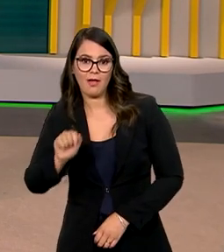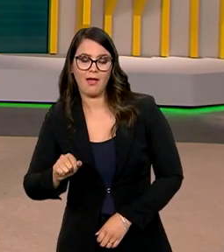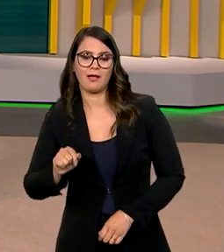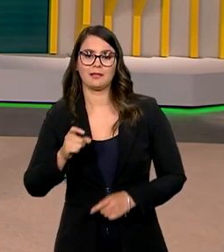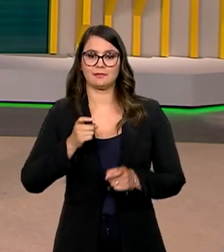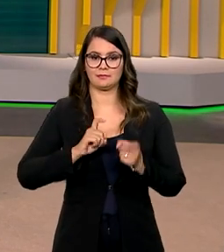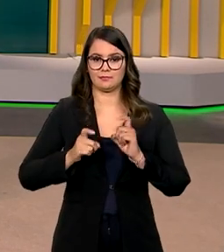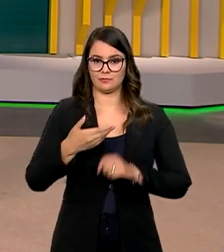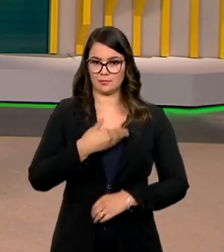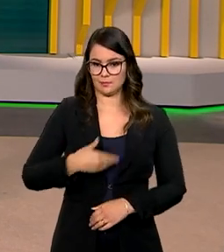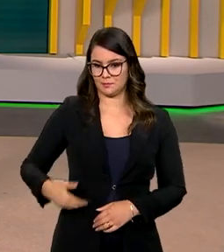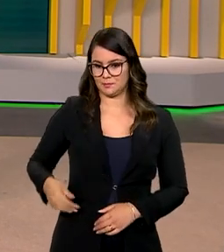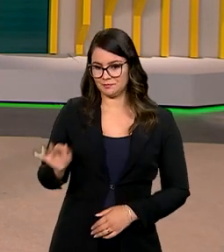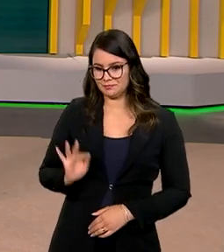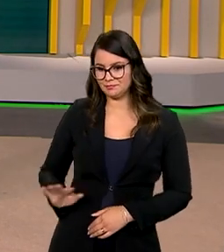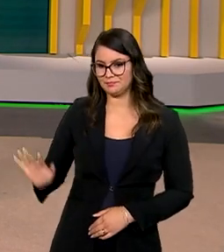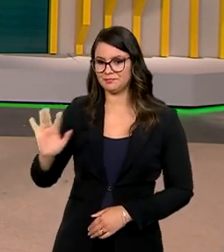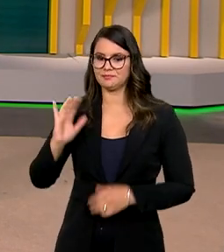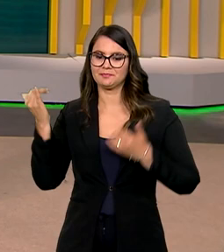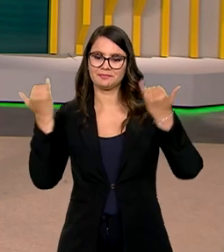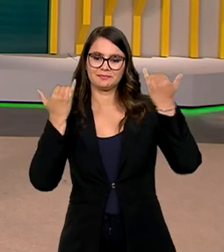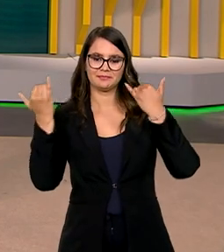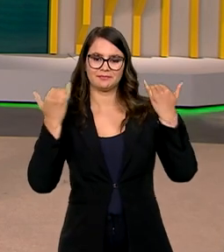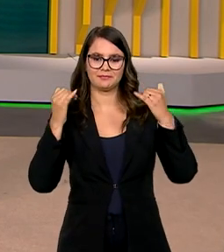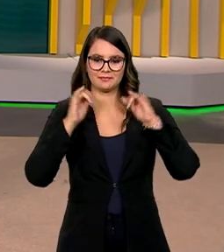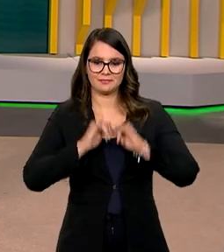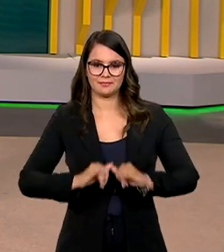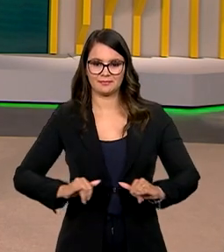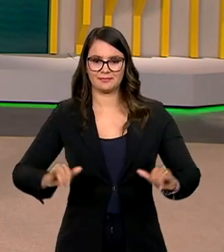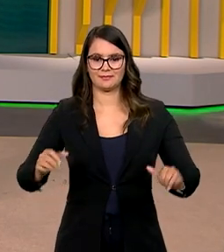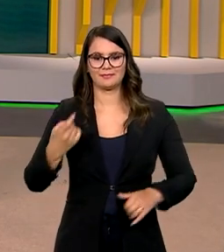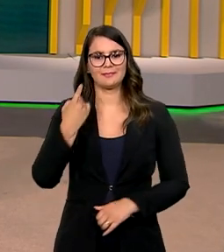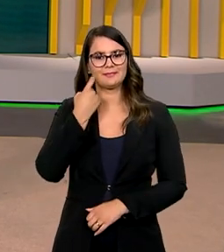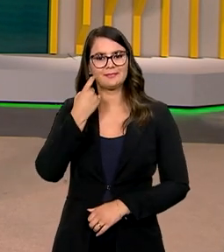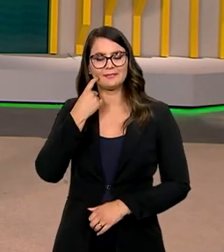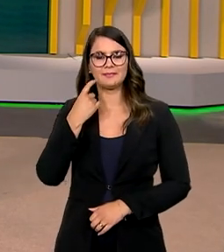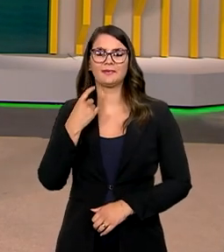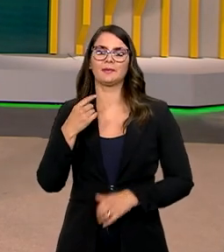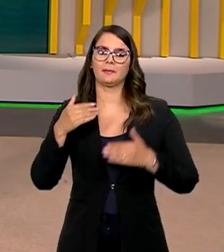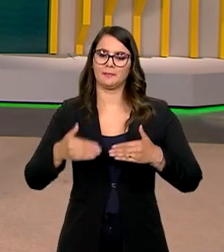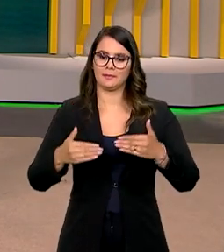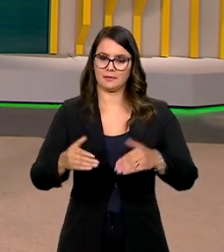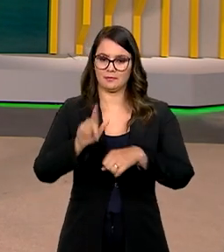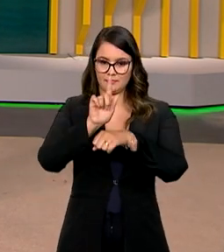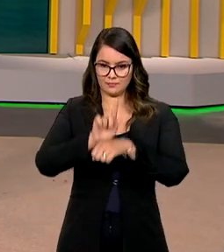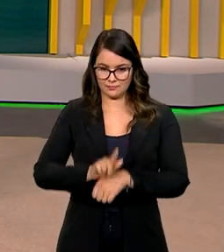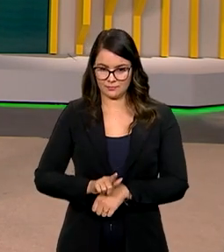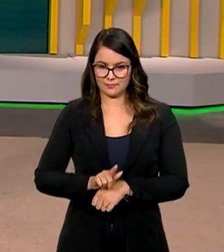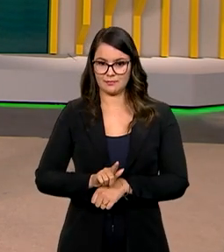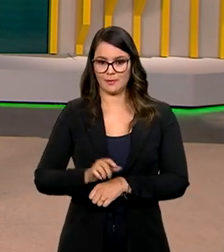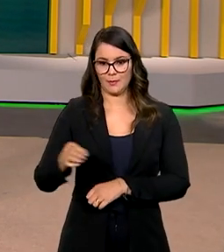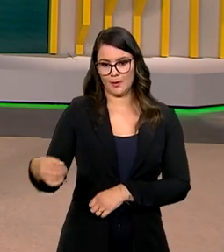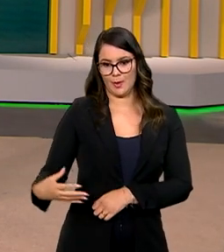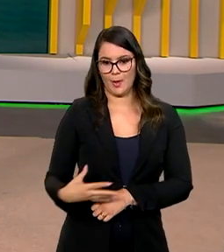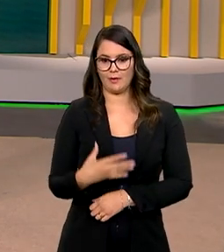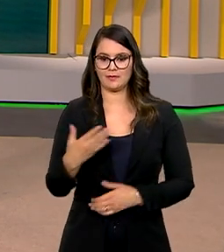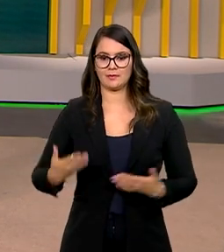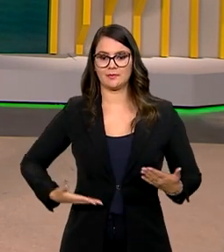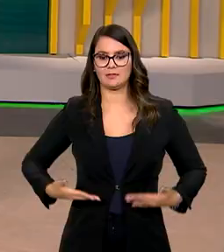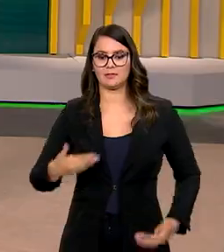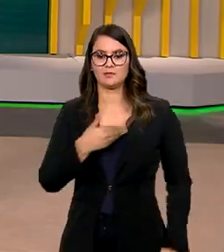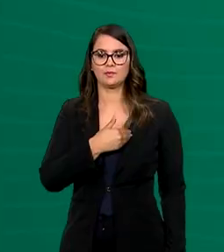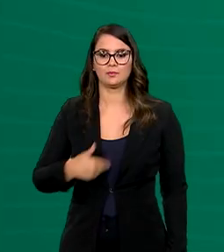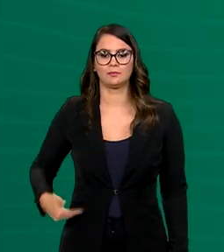federal. As informações foram divulgadas nesta sexta-feira pelo Ministério da Gestão e da Inovação em Serviços